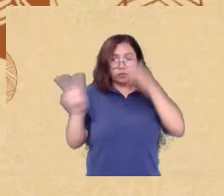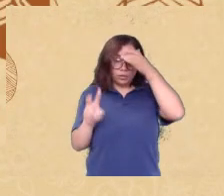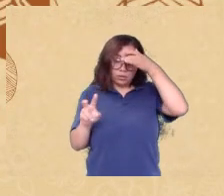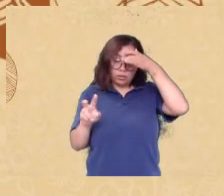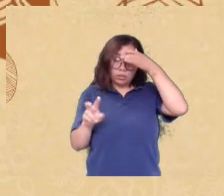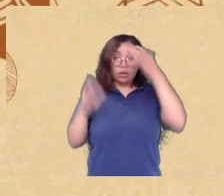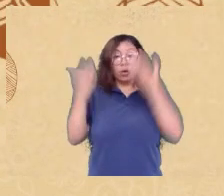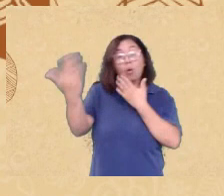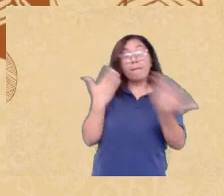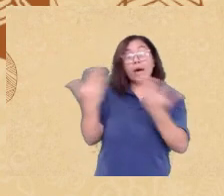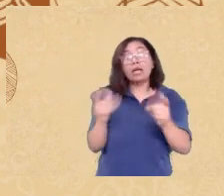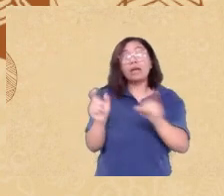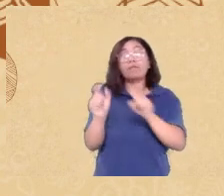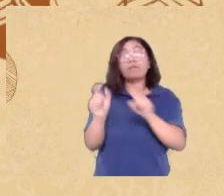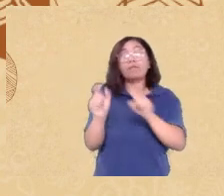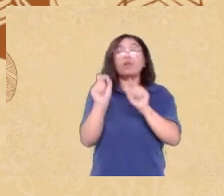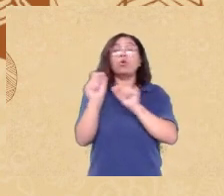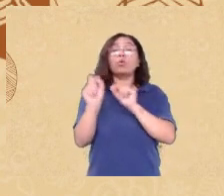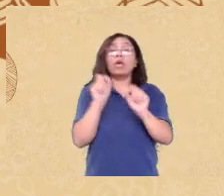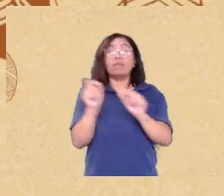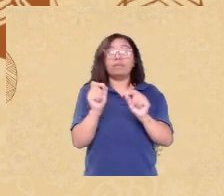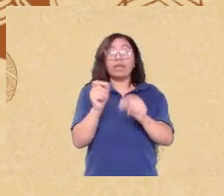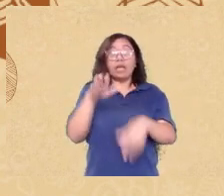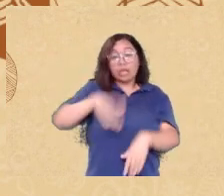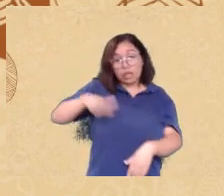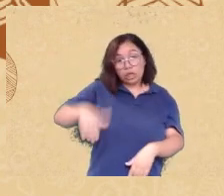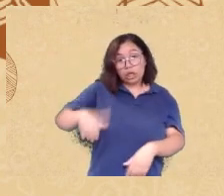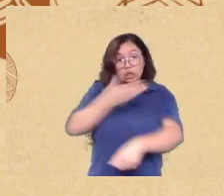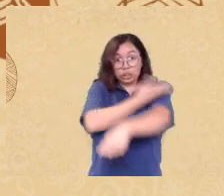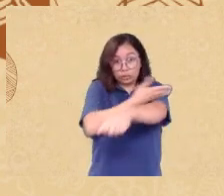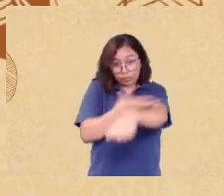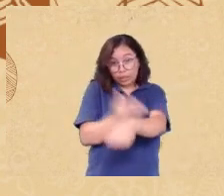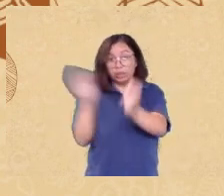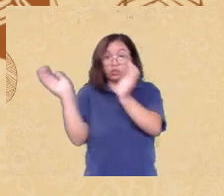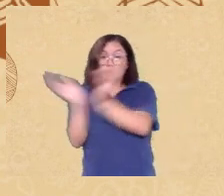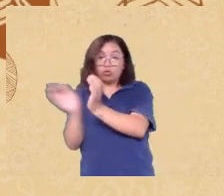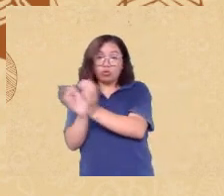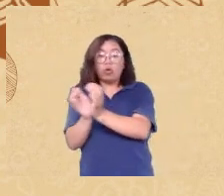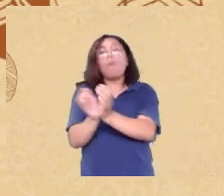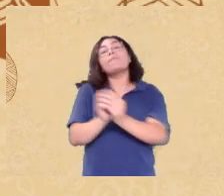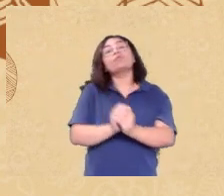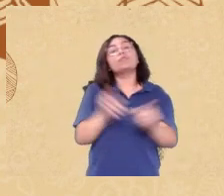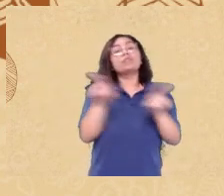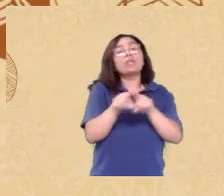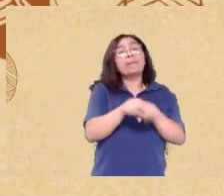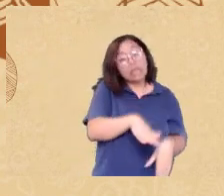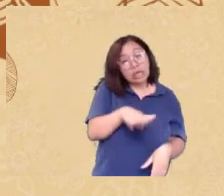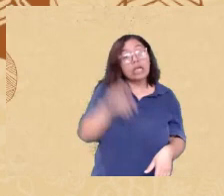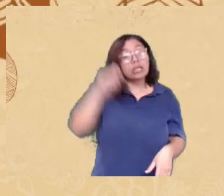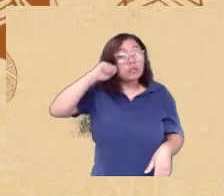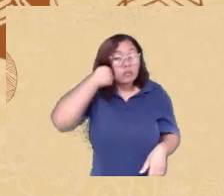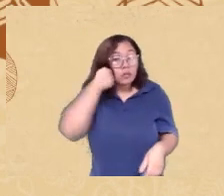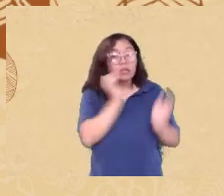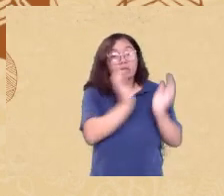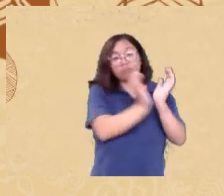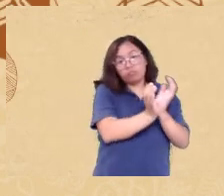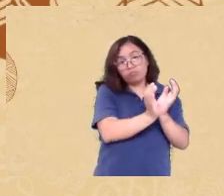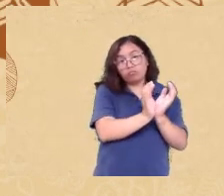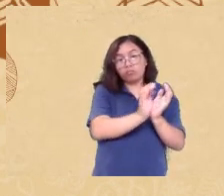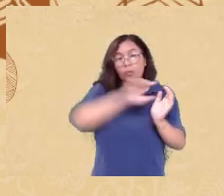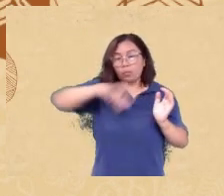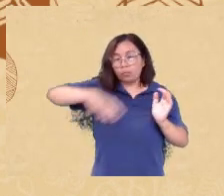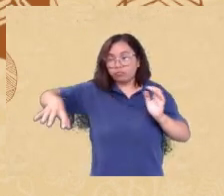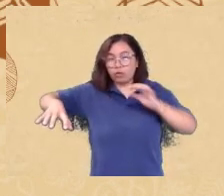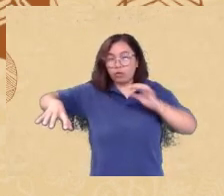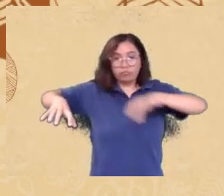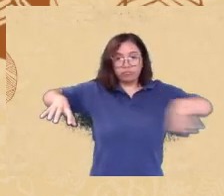aqui destacado em preto e crianças negras com o pontilhado e no segundo ano